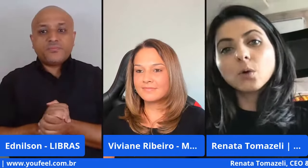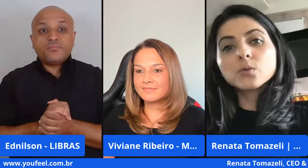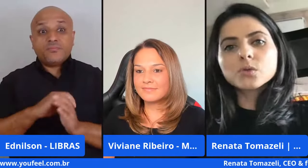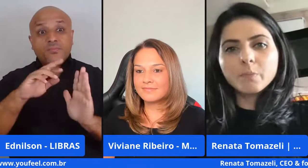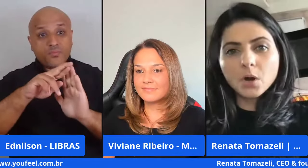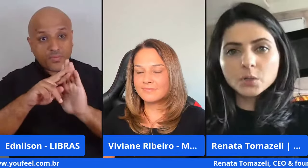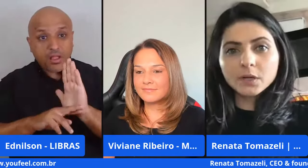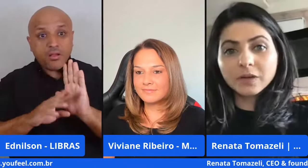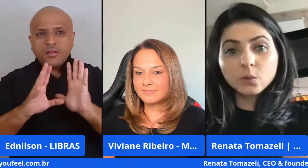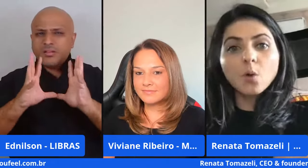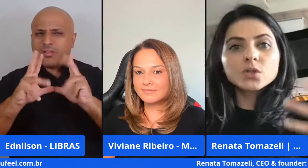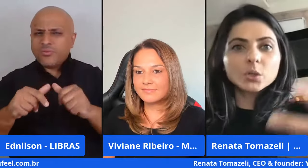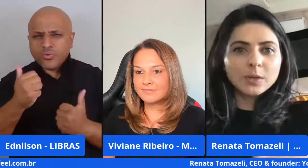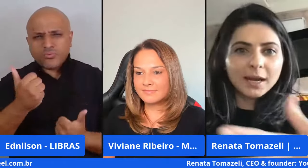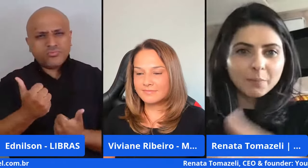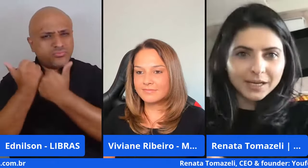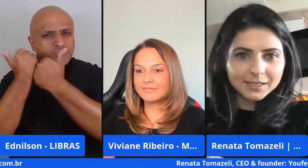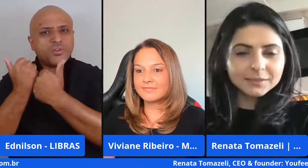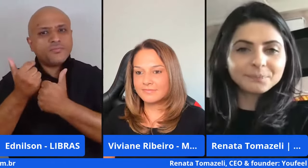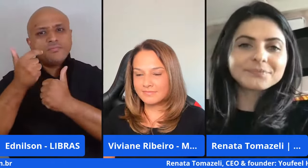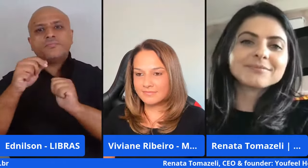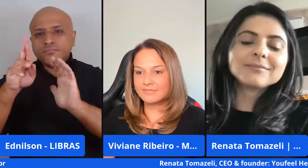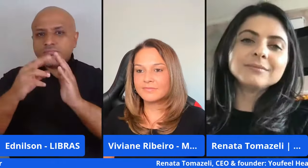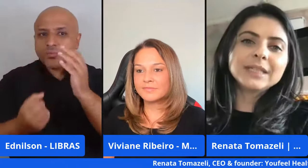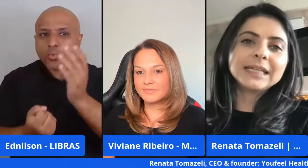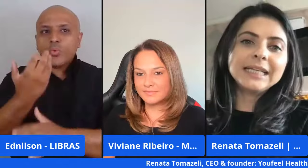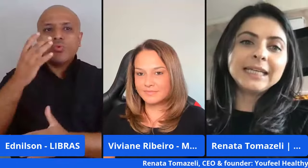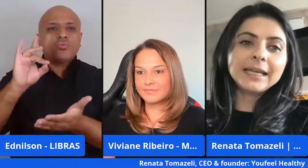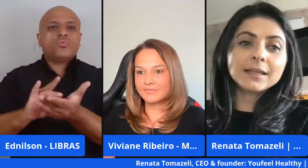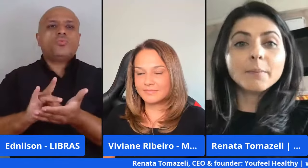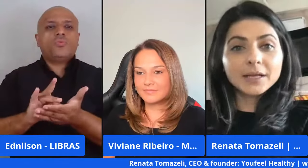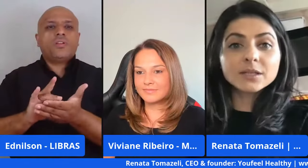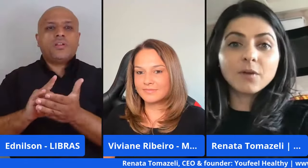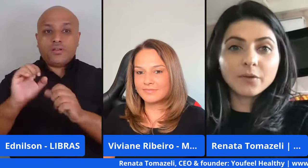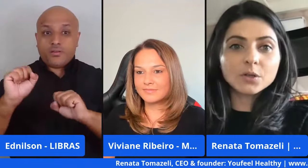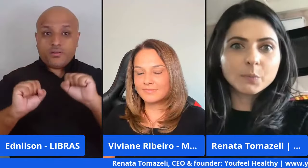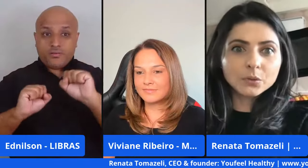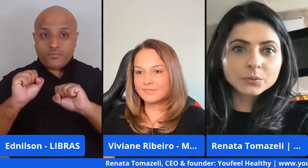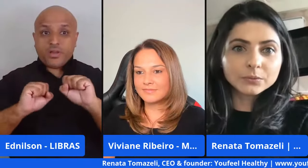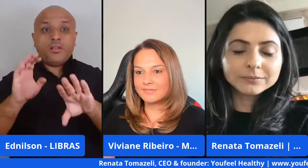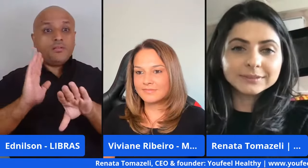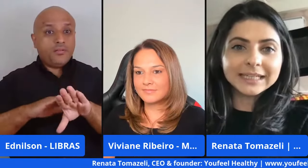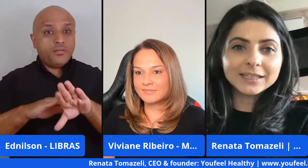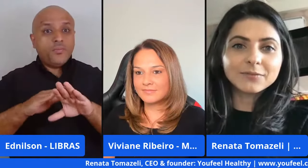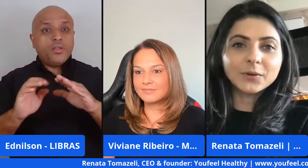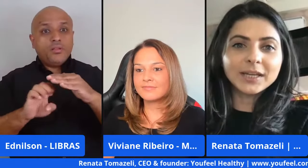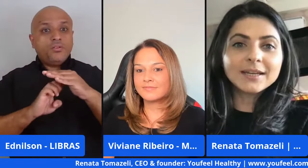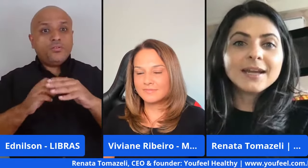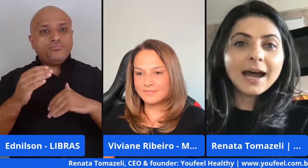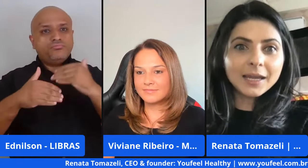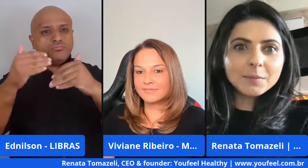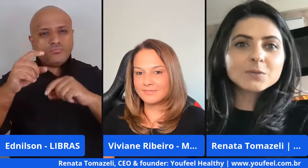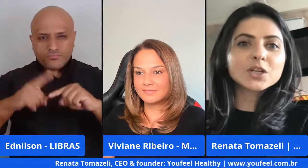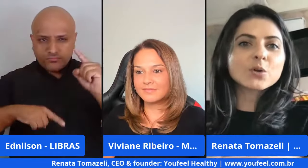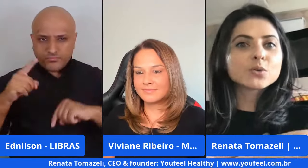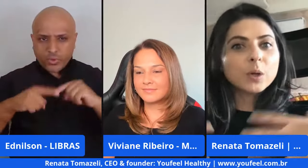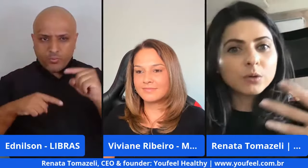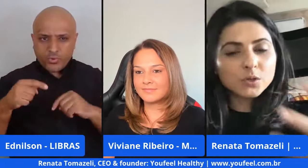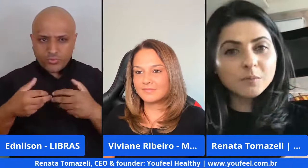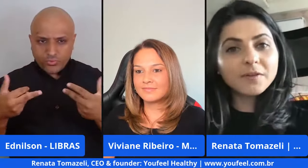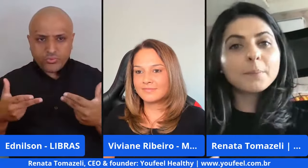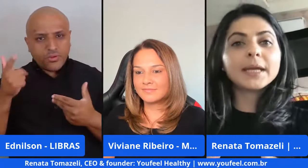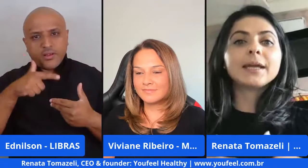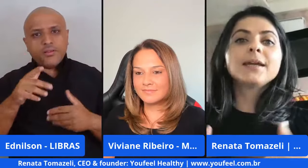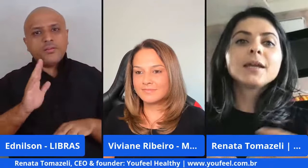a gente teve todo um suporte para de fato constituir a empresa né e também desenvolver o nosso produto né que foi aí mesmo que a gente